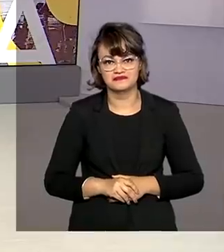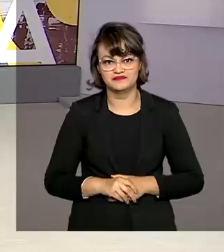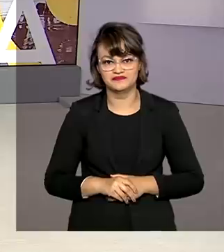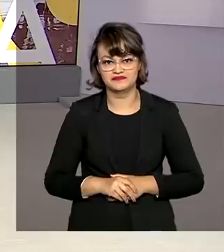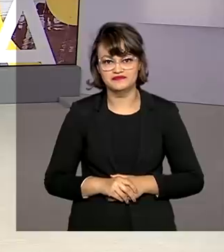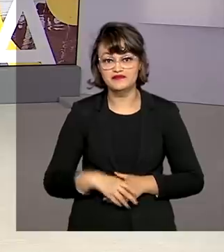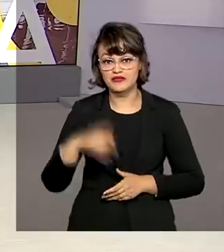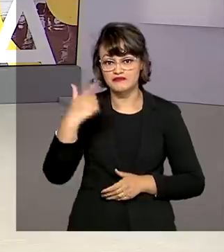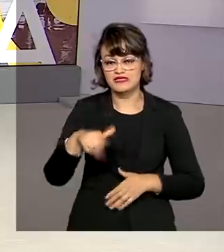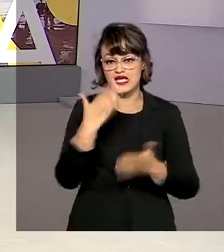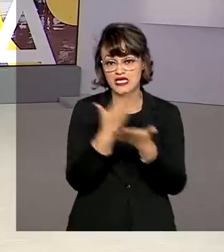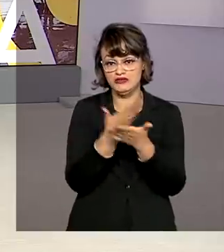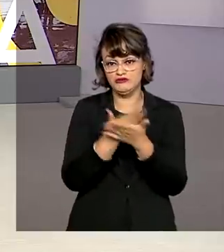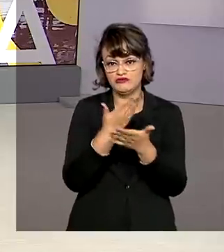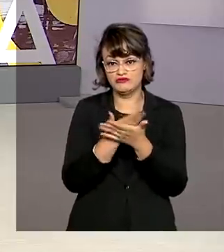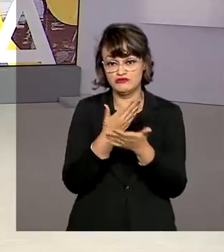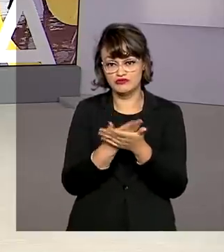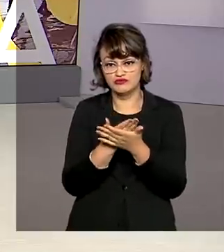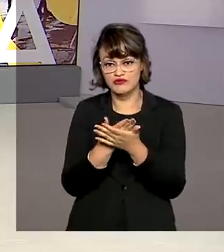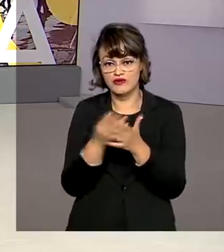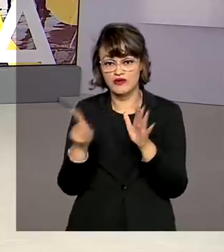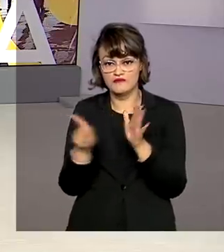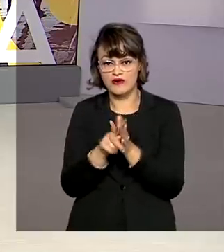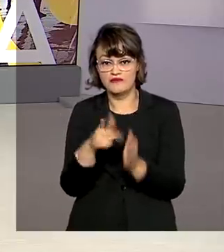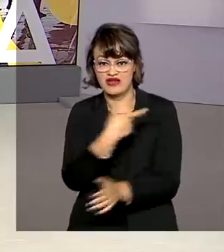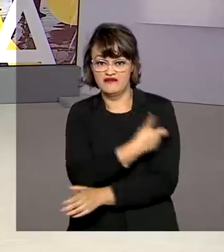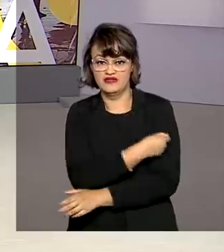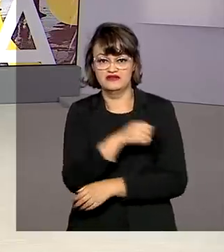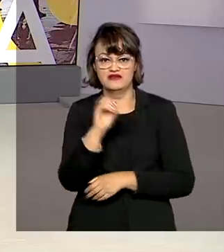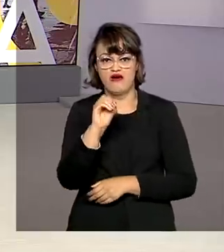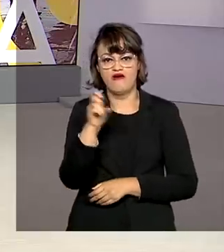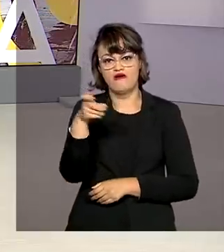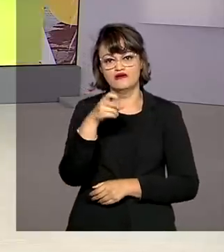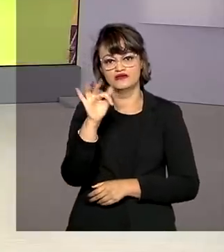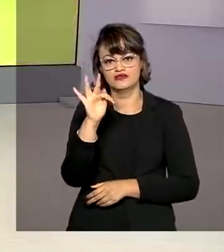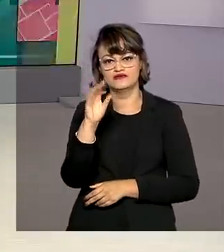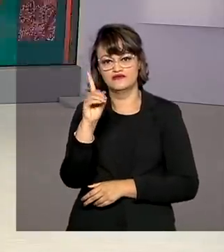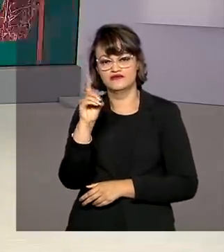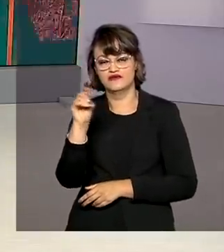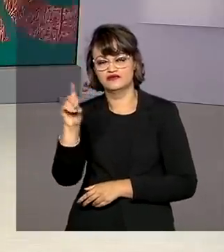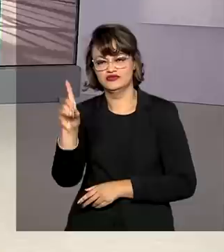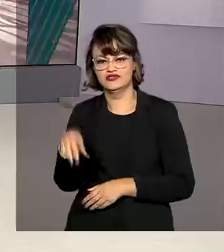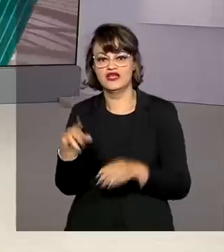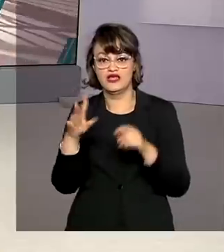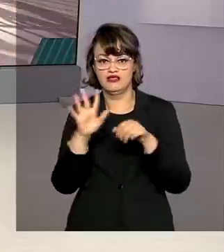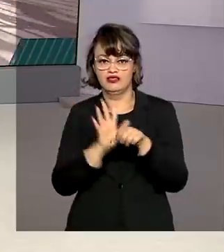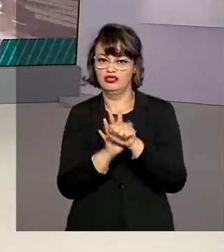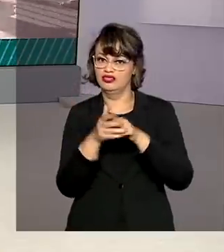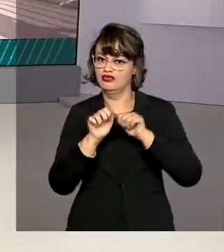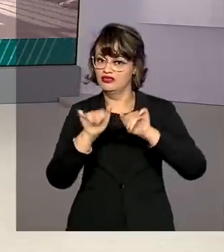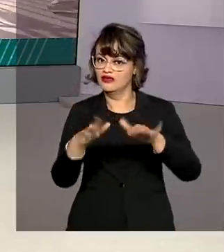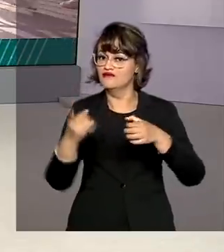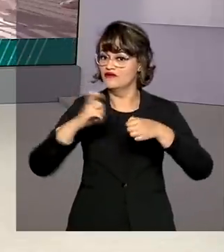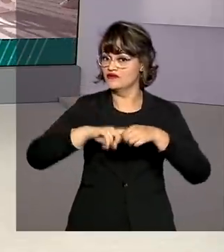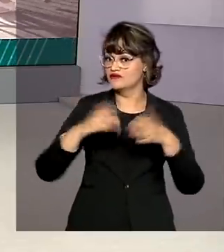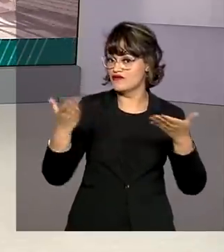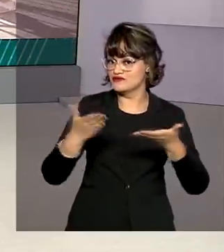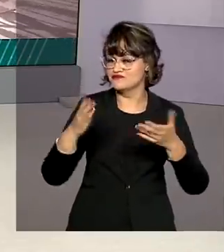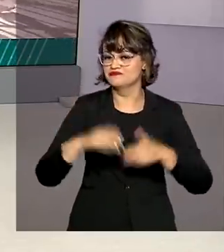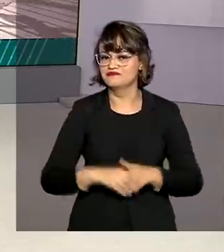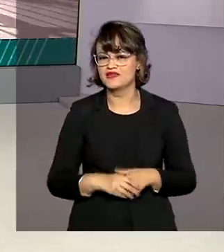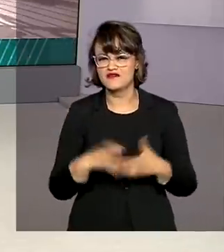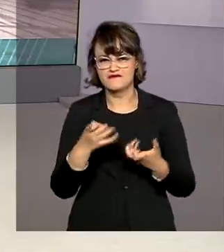Os estudos clínicos aqui no Brasil para a vacina de Oxford contra a Covid-19 serão retomados. Vamos